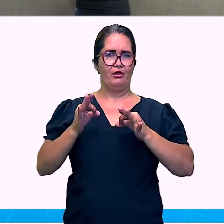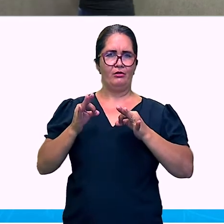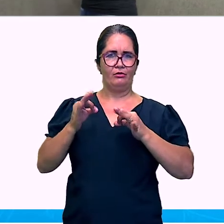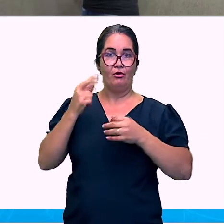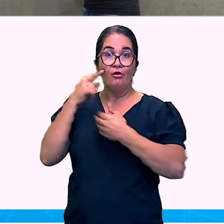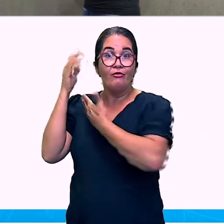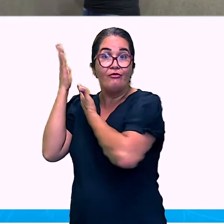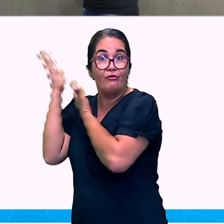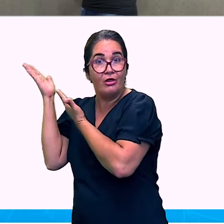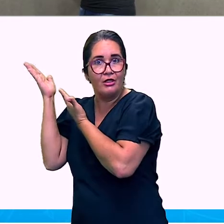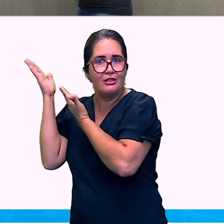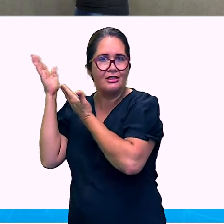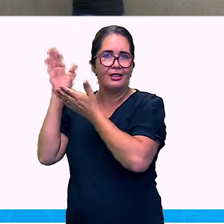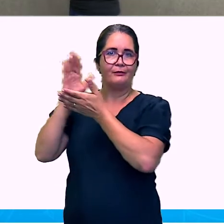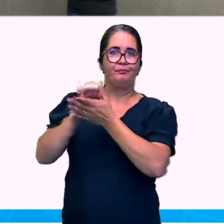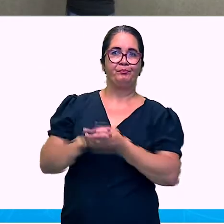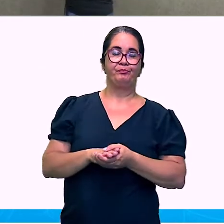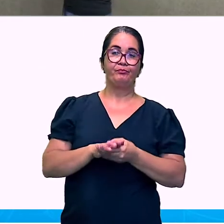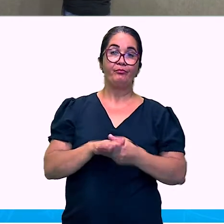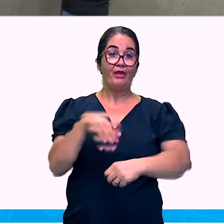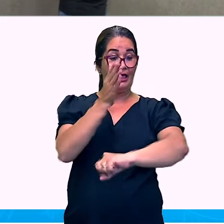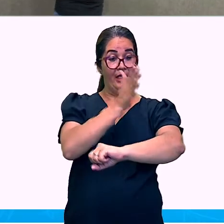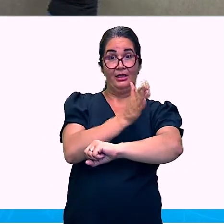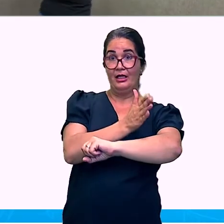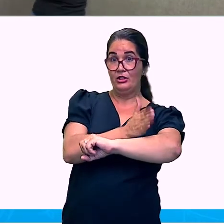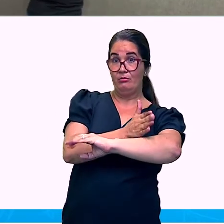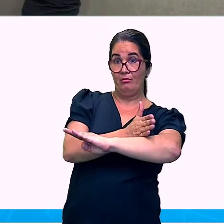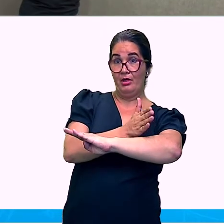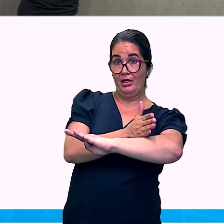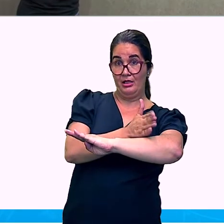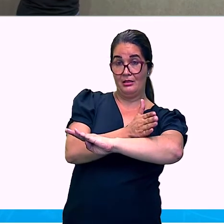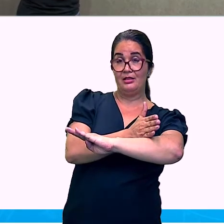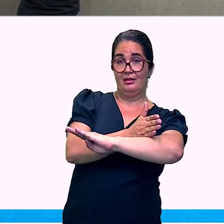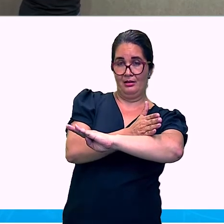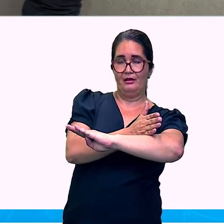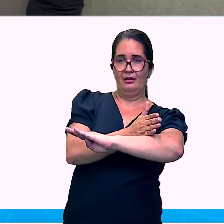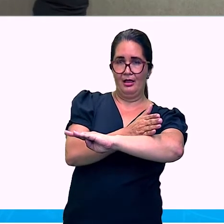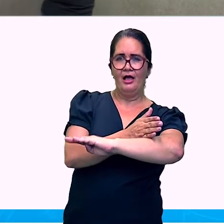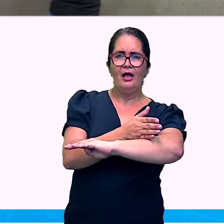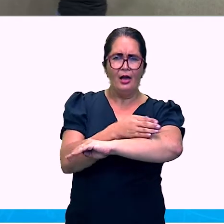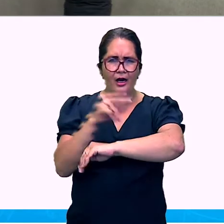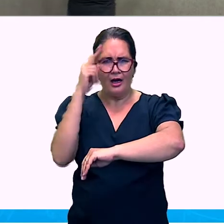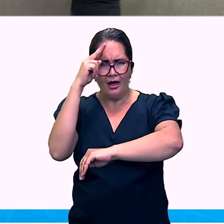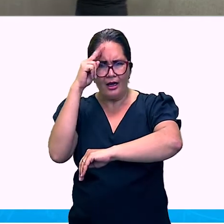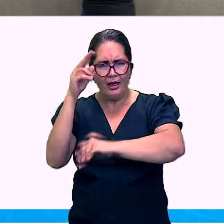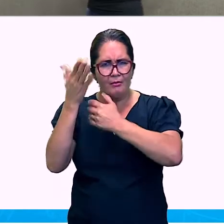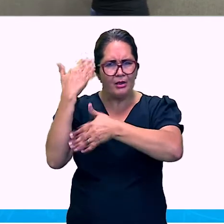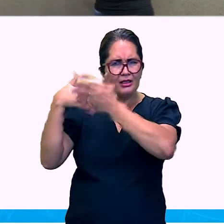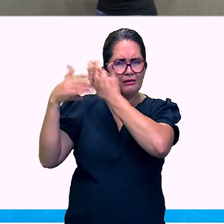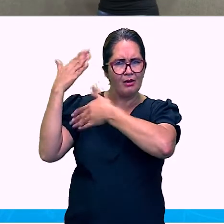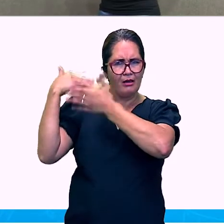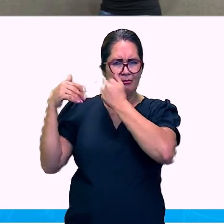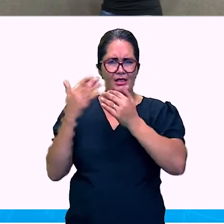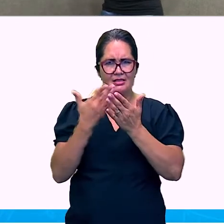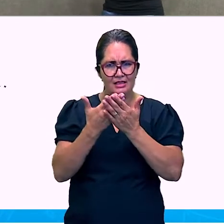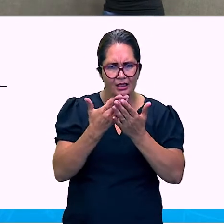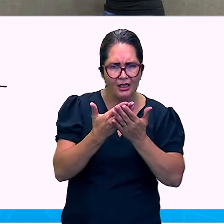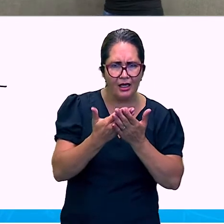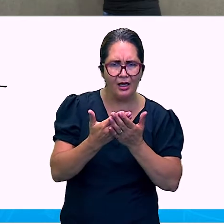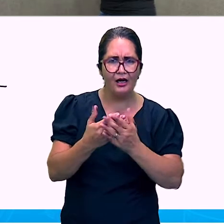Idade média. Teocentrismo. Como havia falado anteriormente. Idade moderna.